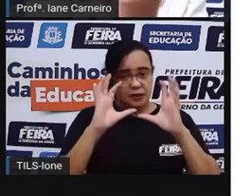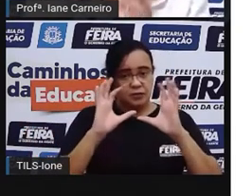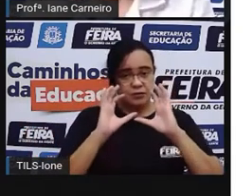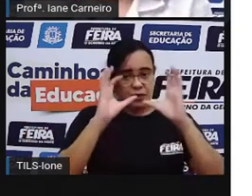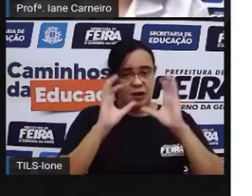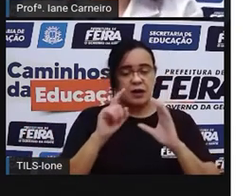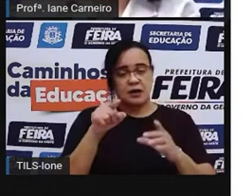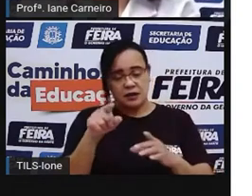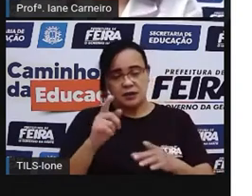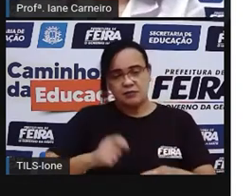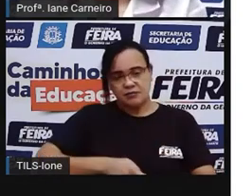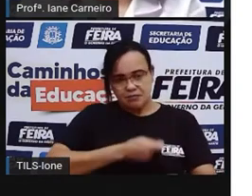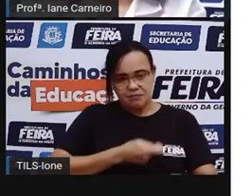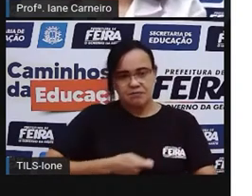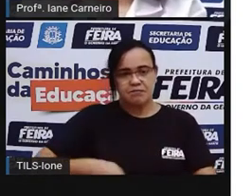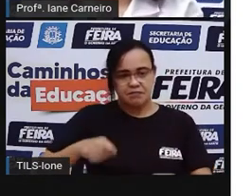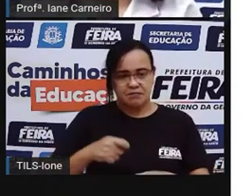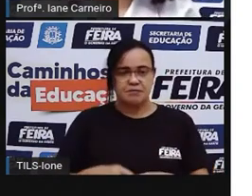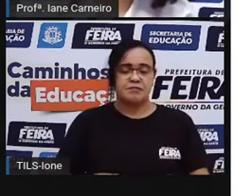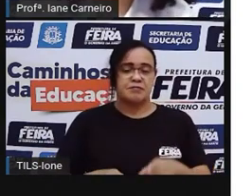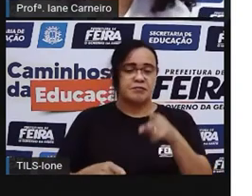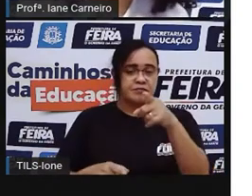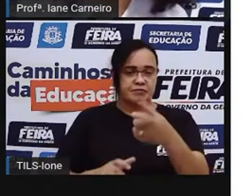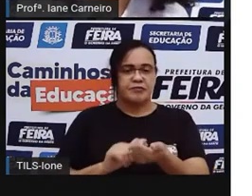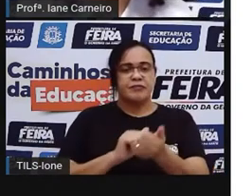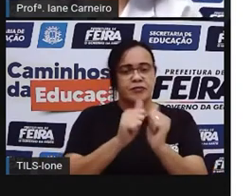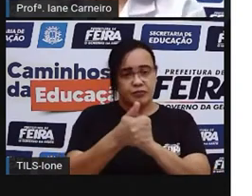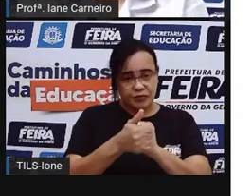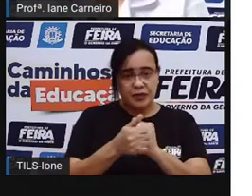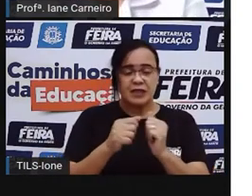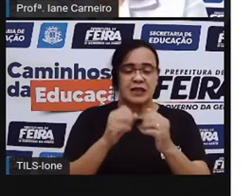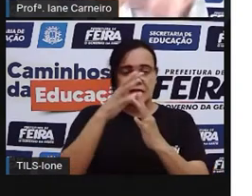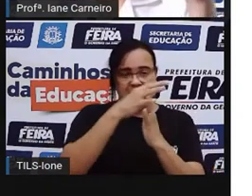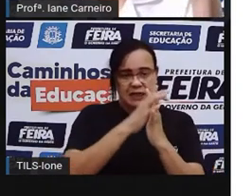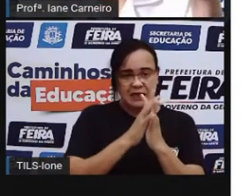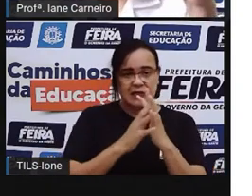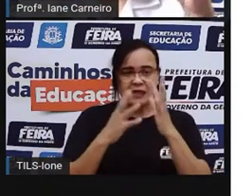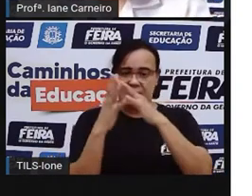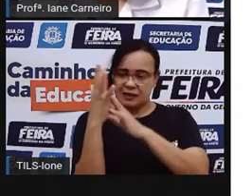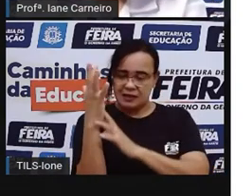jogadores geralmente vêem que esporte que usam uvas, né? Pra poder agarrar essa bola.